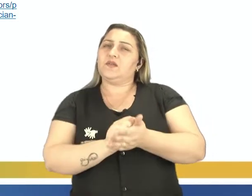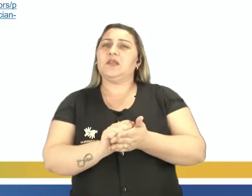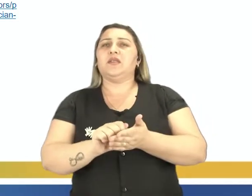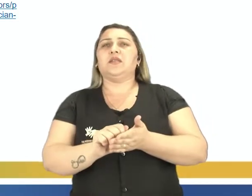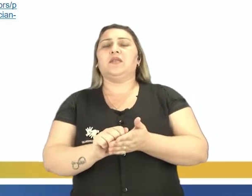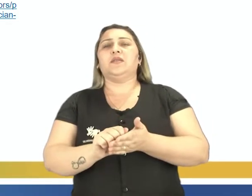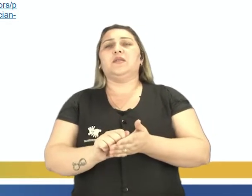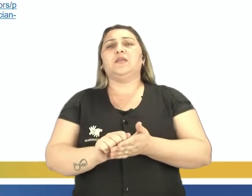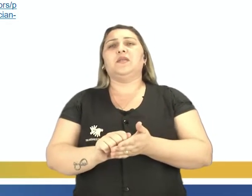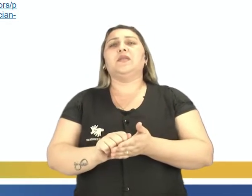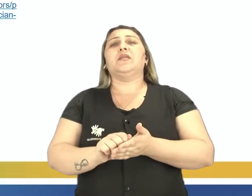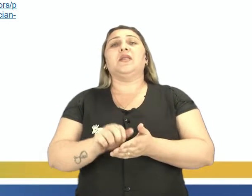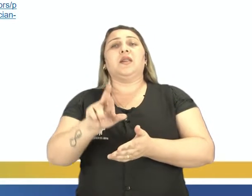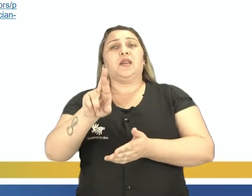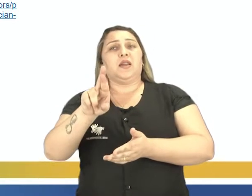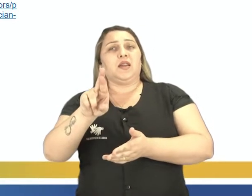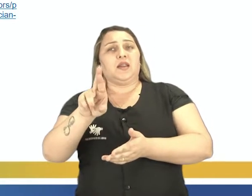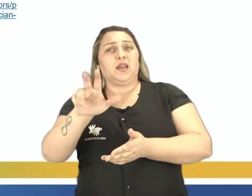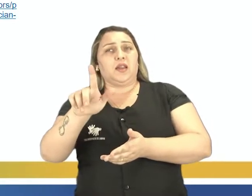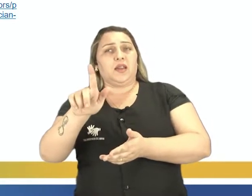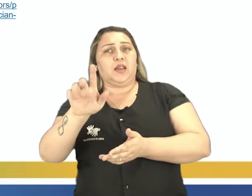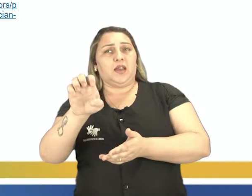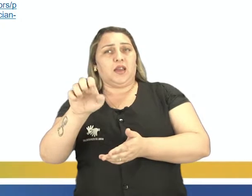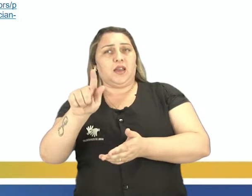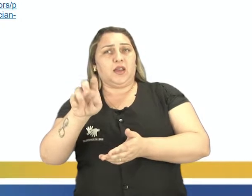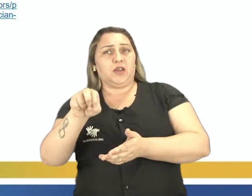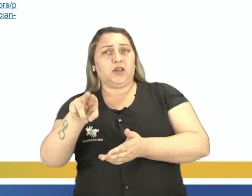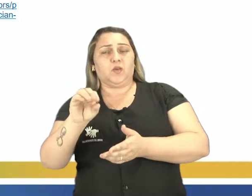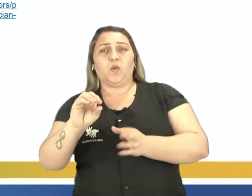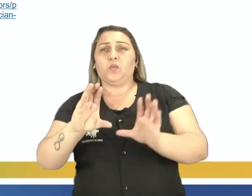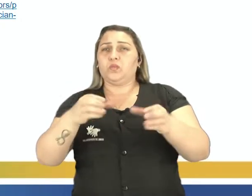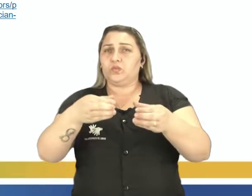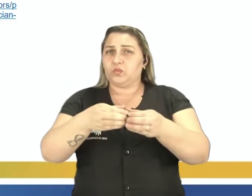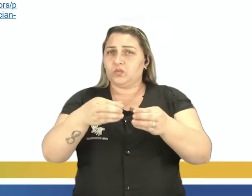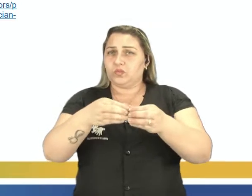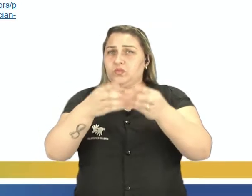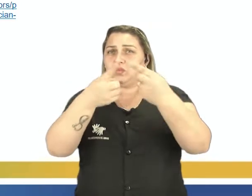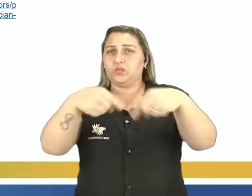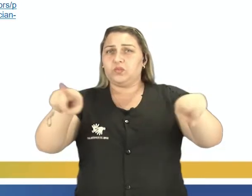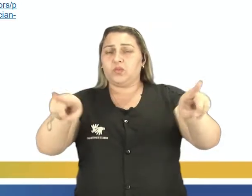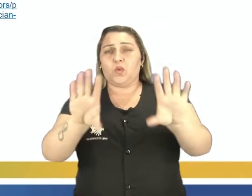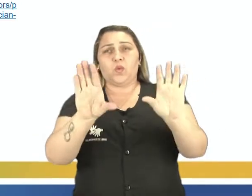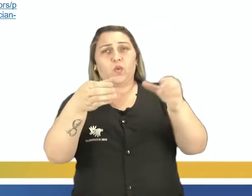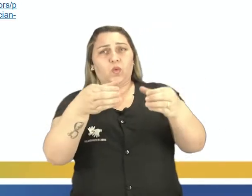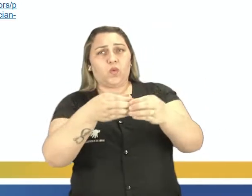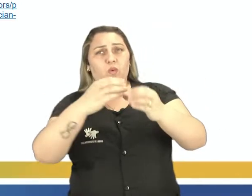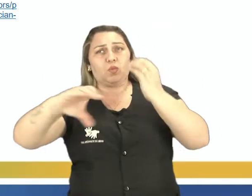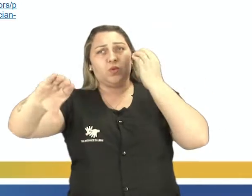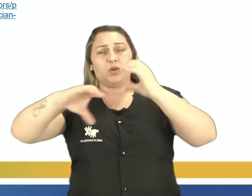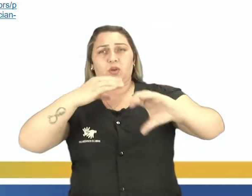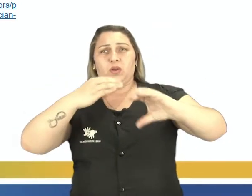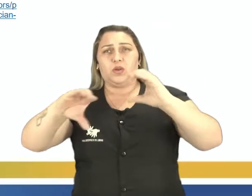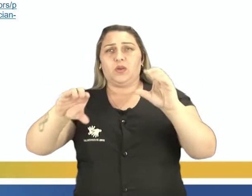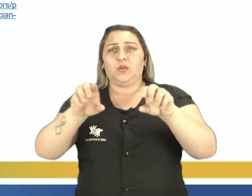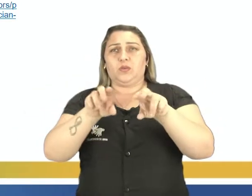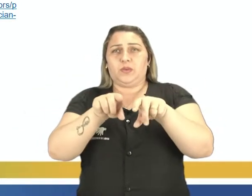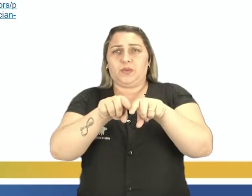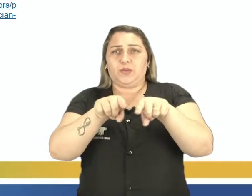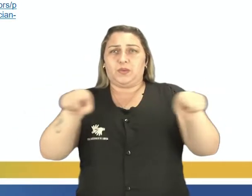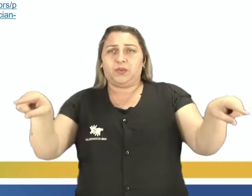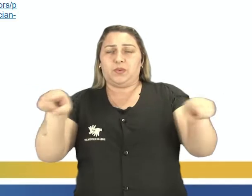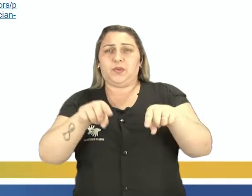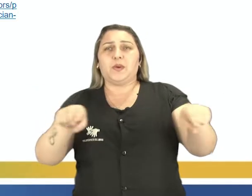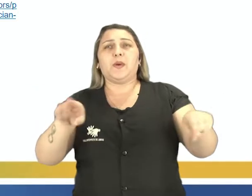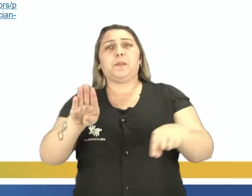compondo, regendo, ou dirigindo um grupo coral, ou algum grupo de músicos, como orquestras,